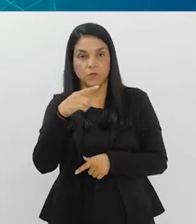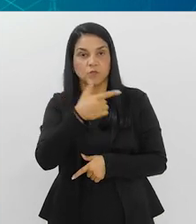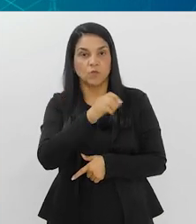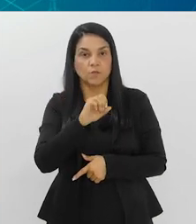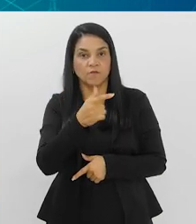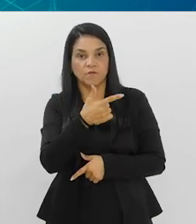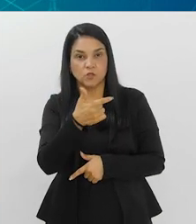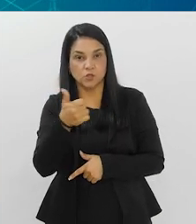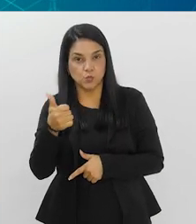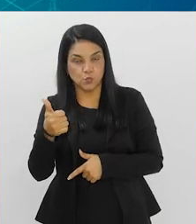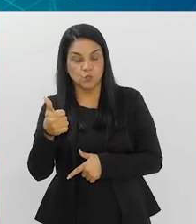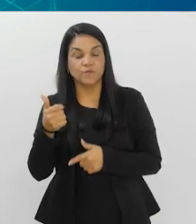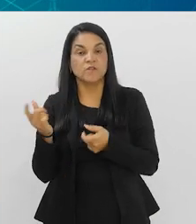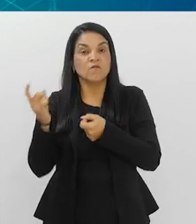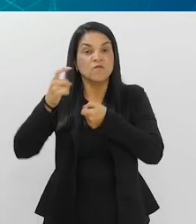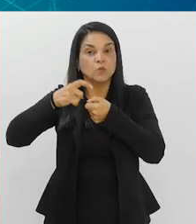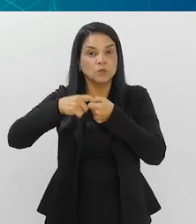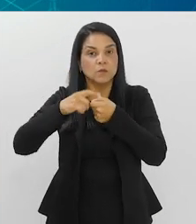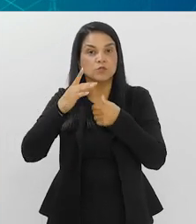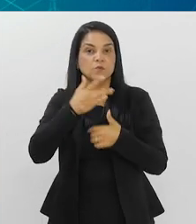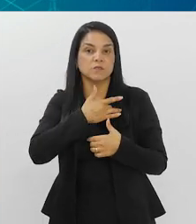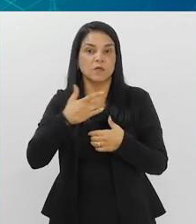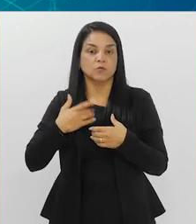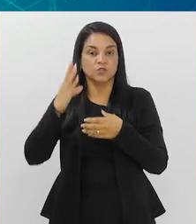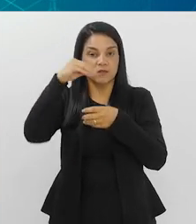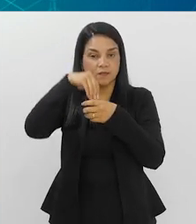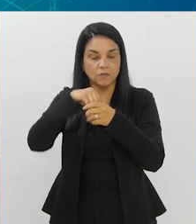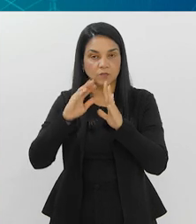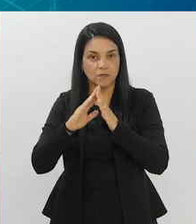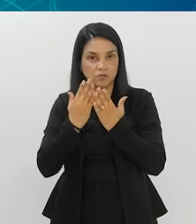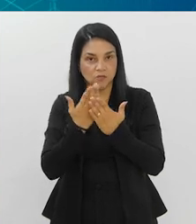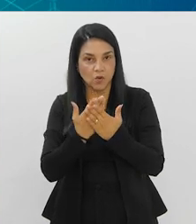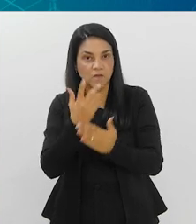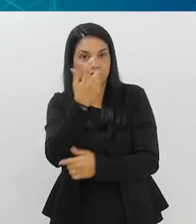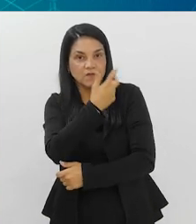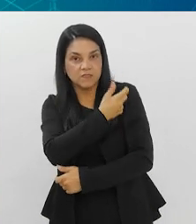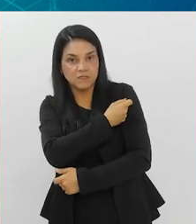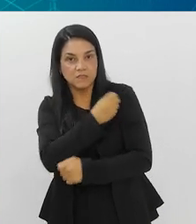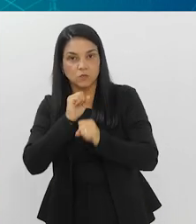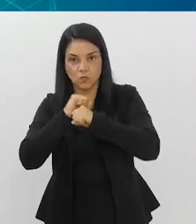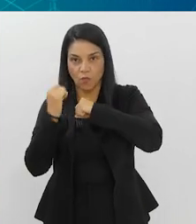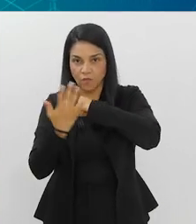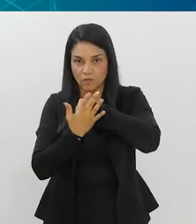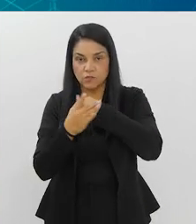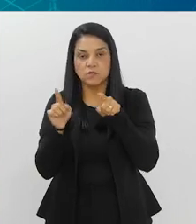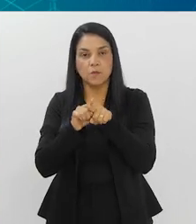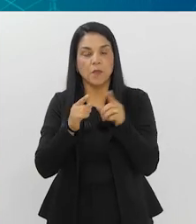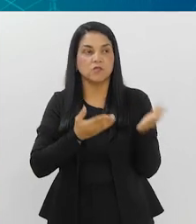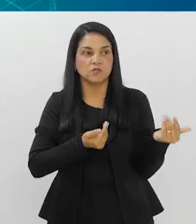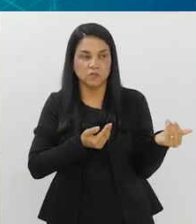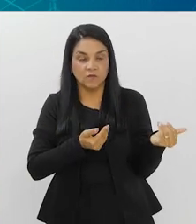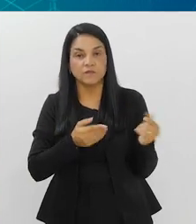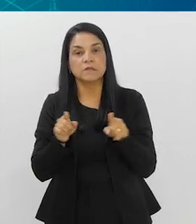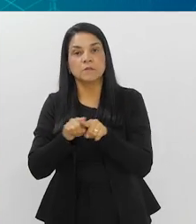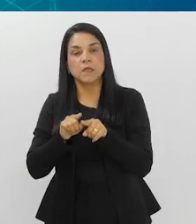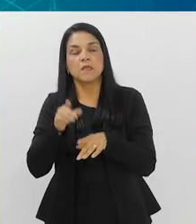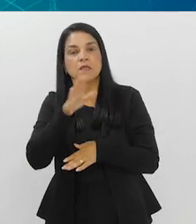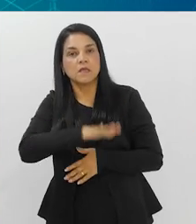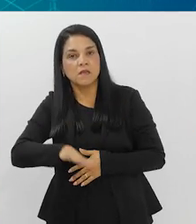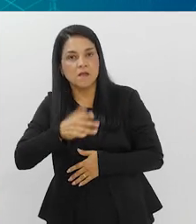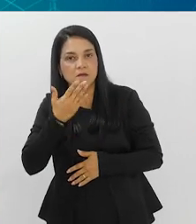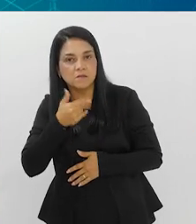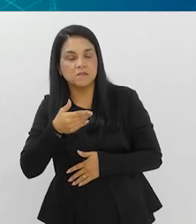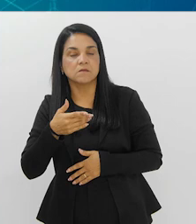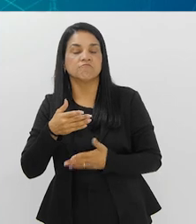a gente volta o saúde na escola em campus para vacinação de COVID em adolescente, depois COVID em criança,